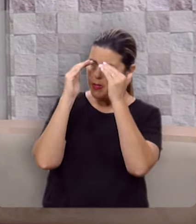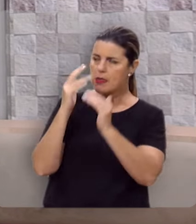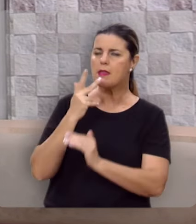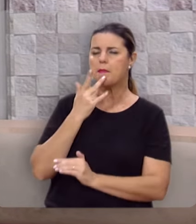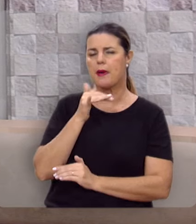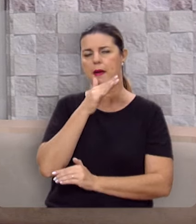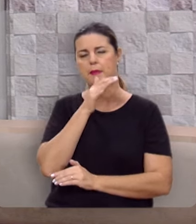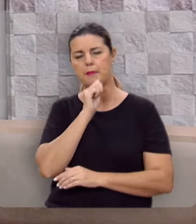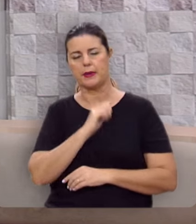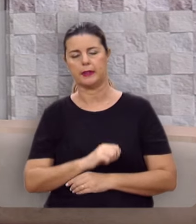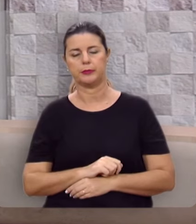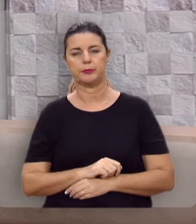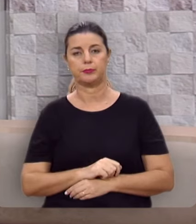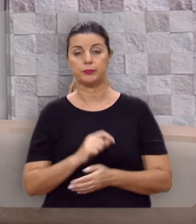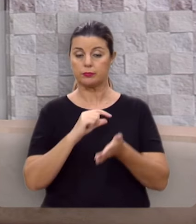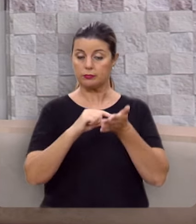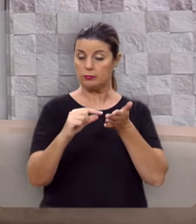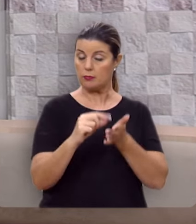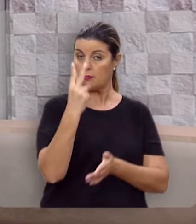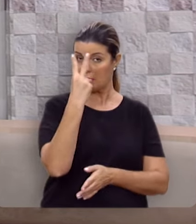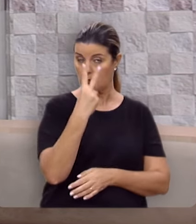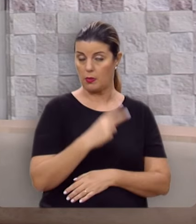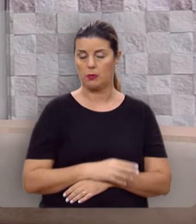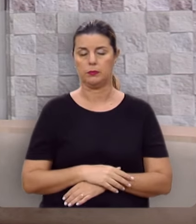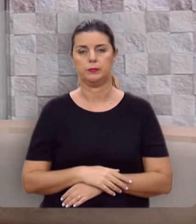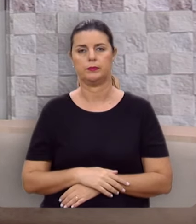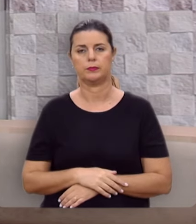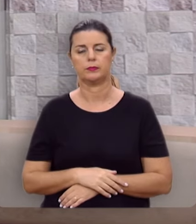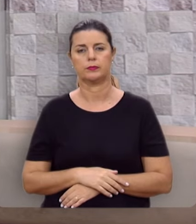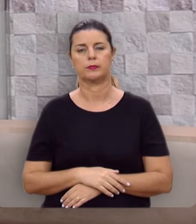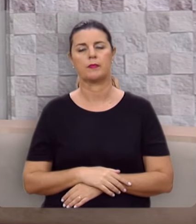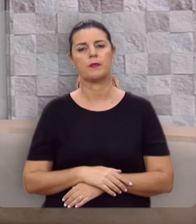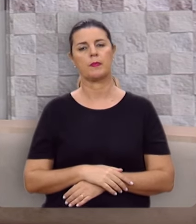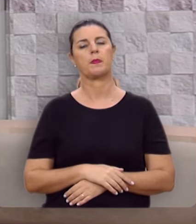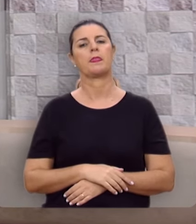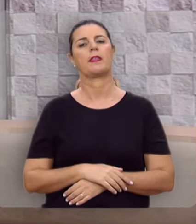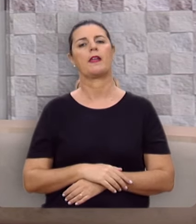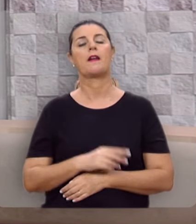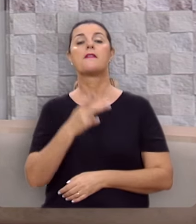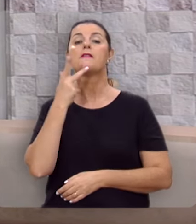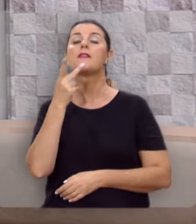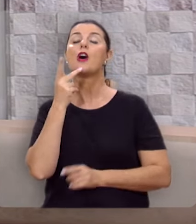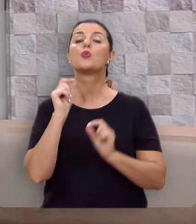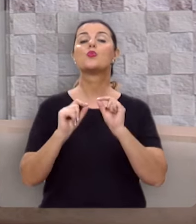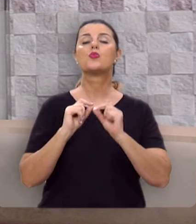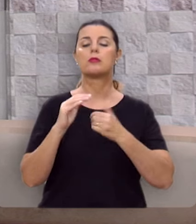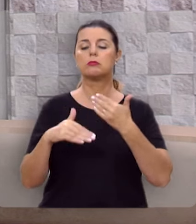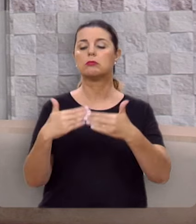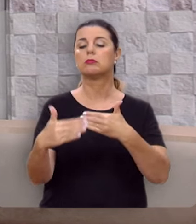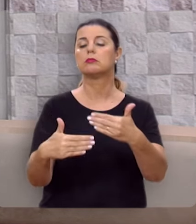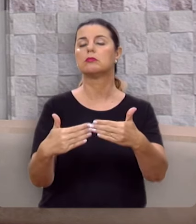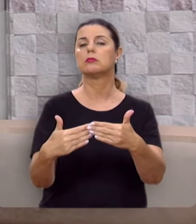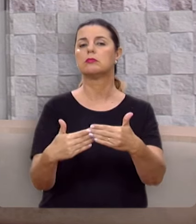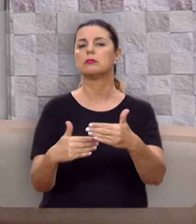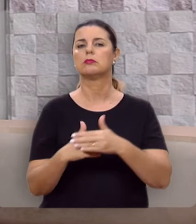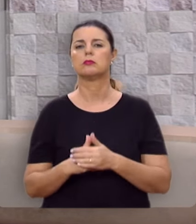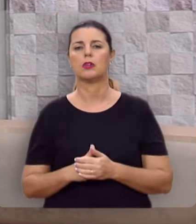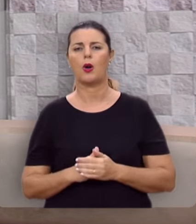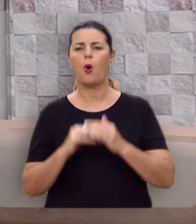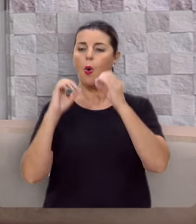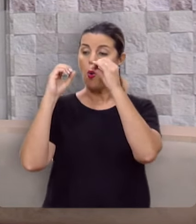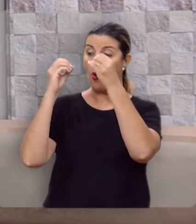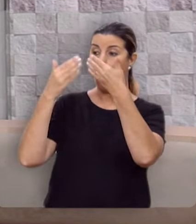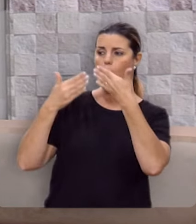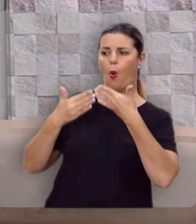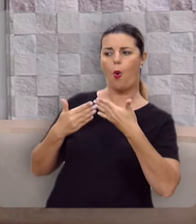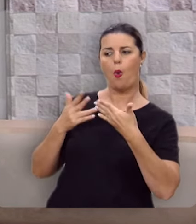ter uma vida feliz. Mas veja você, no verso 2 desse texto, avança um pouco mais, dizendo o